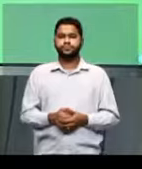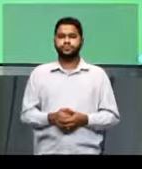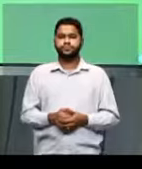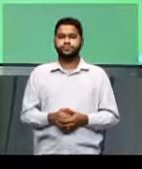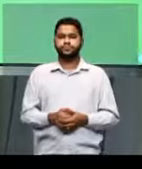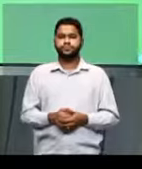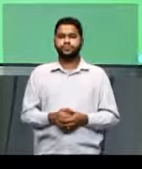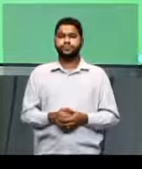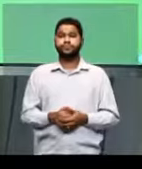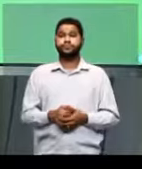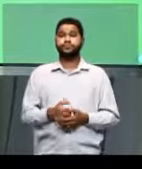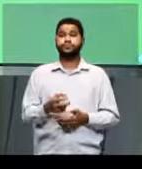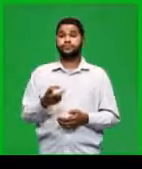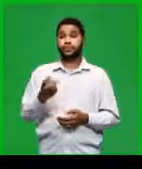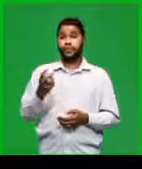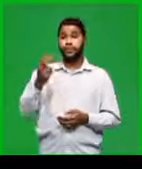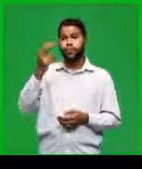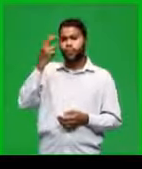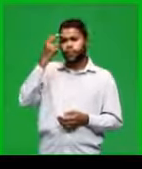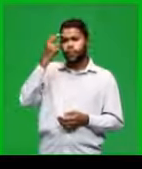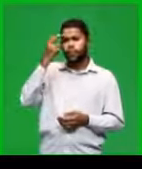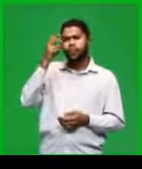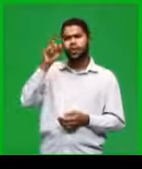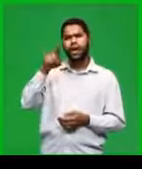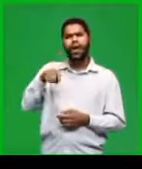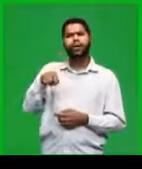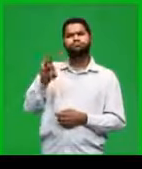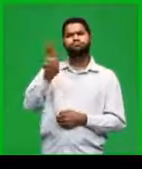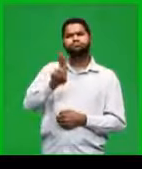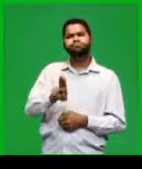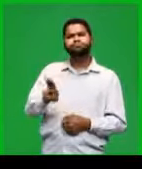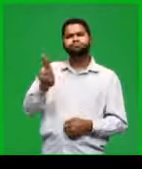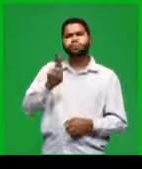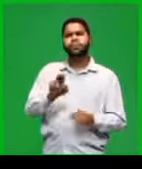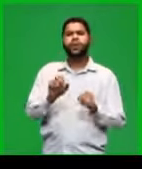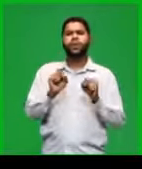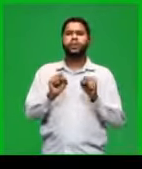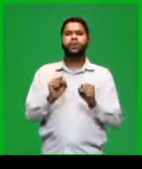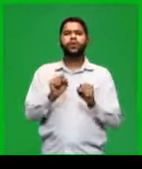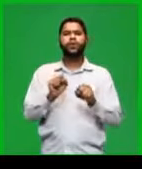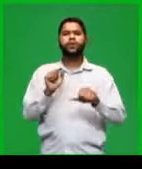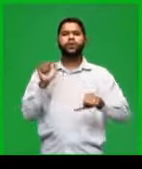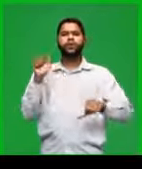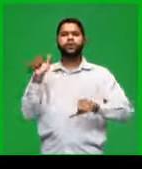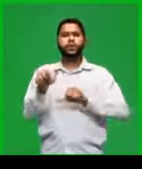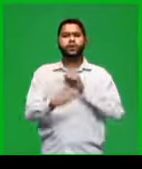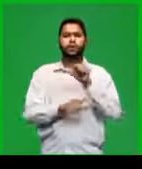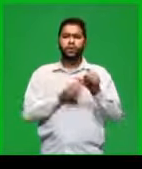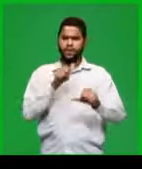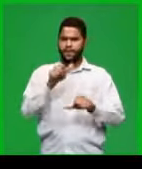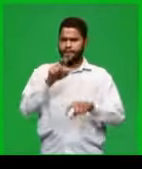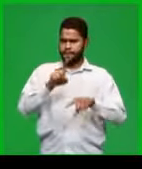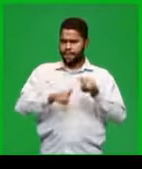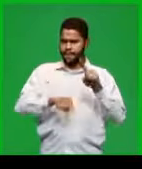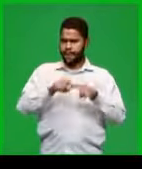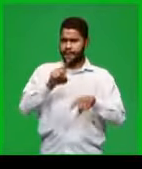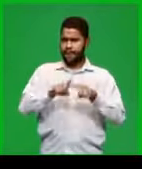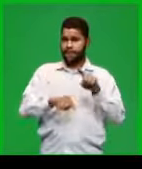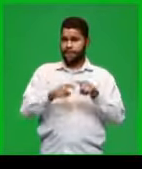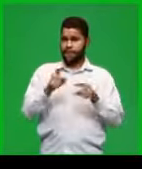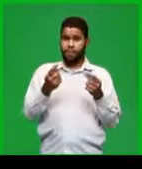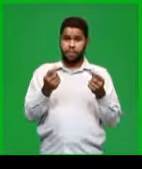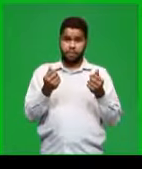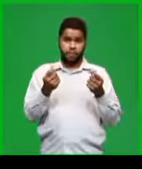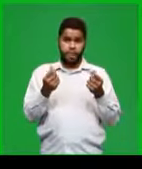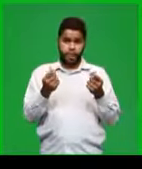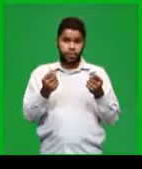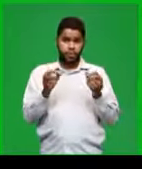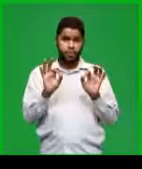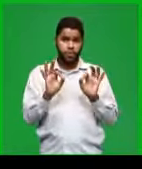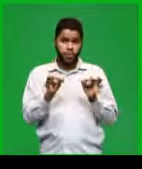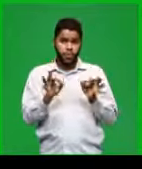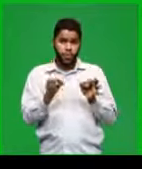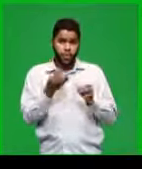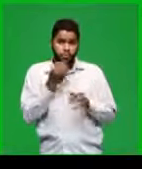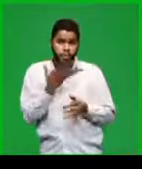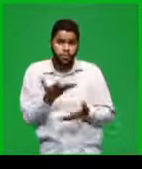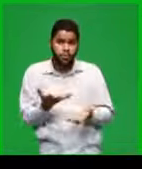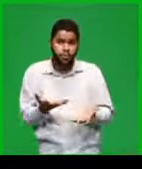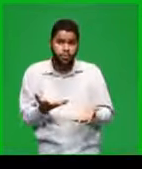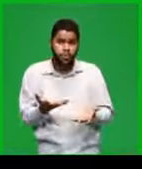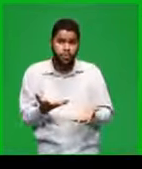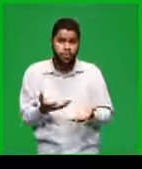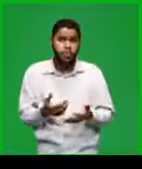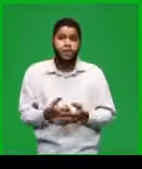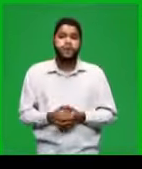Se a cultura é consumível, ela pode ser transformada em mercadoria com preço e tudo. Isso é bom, professor